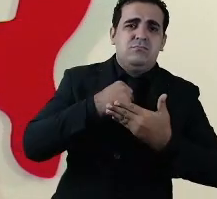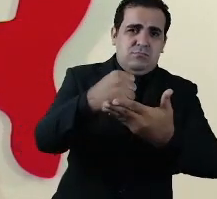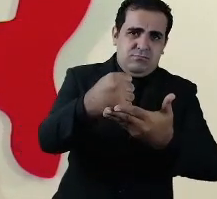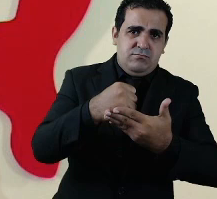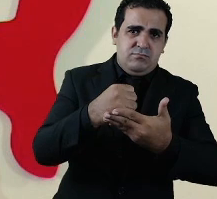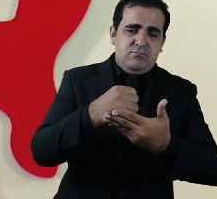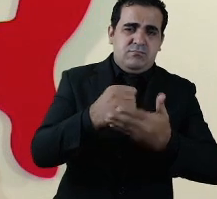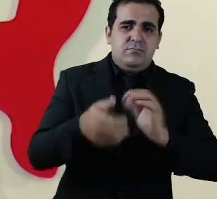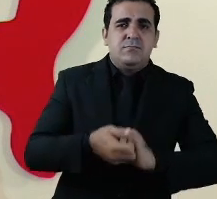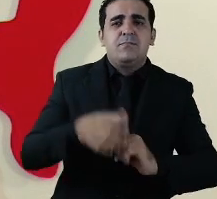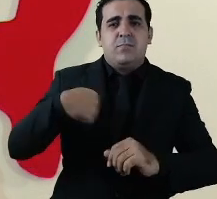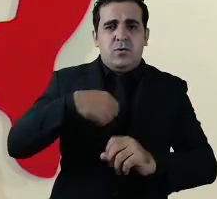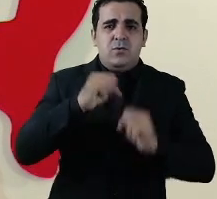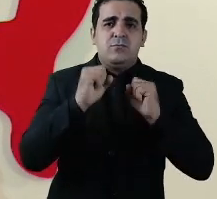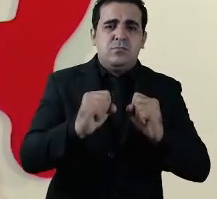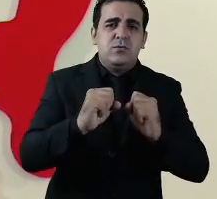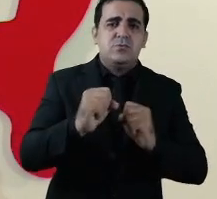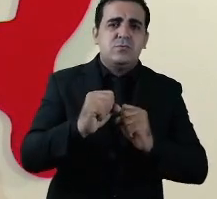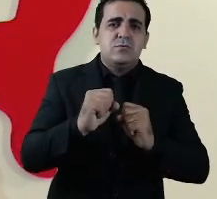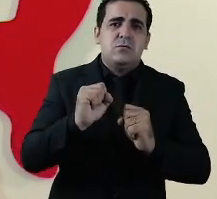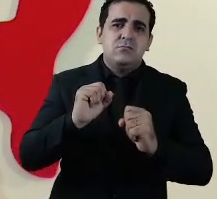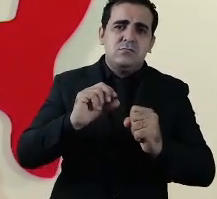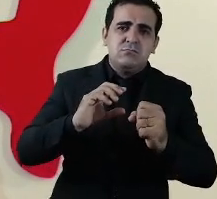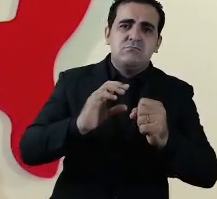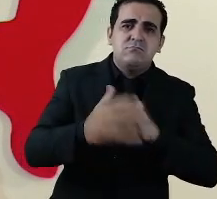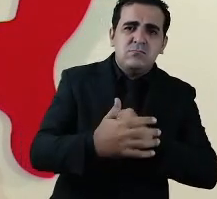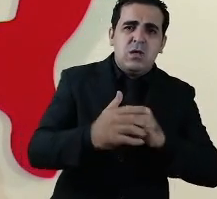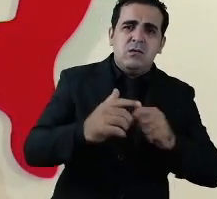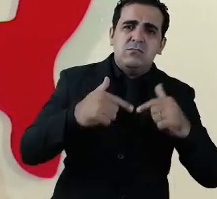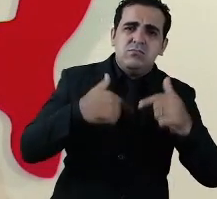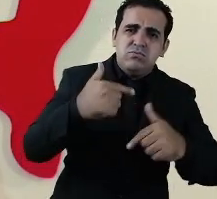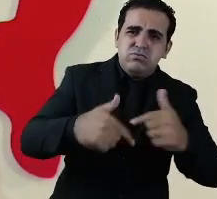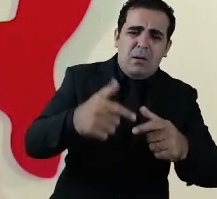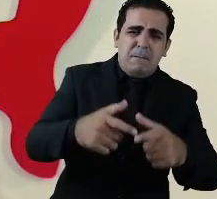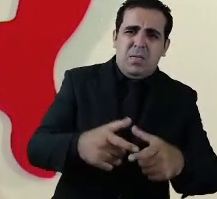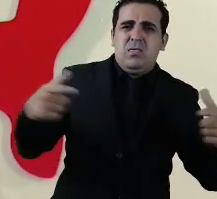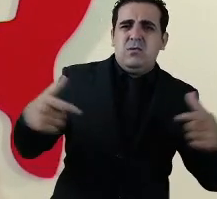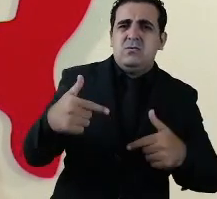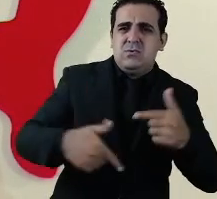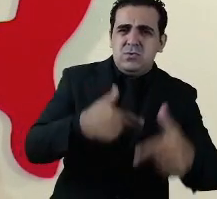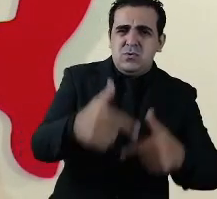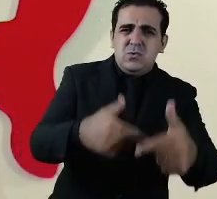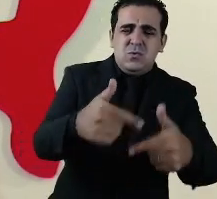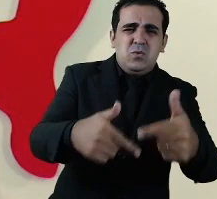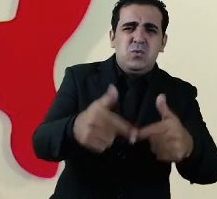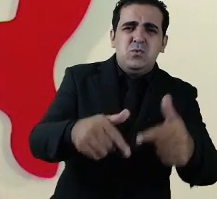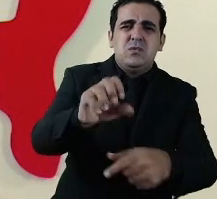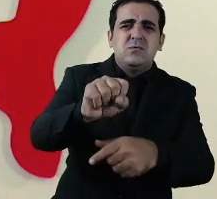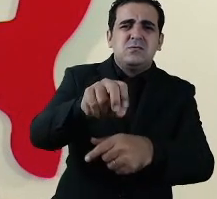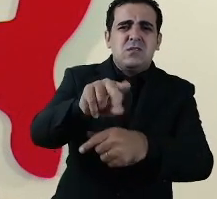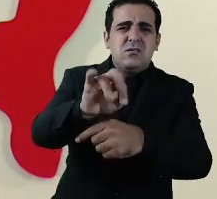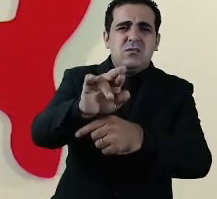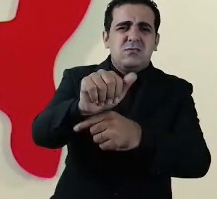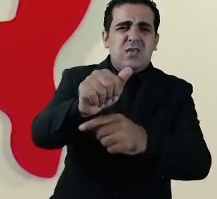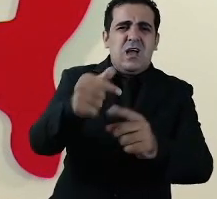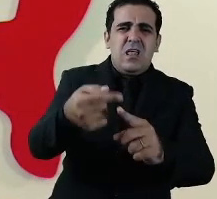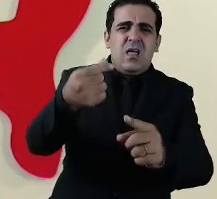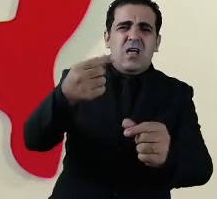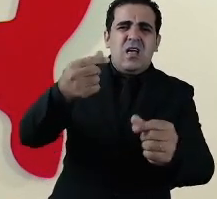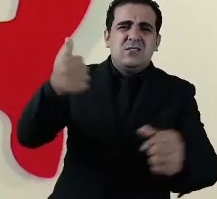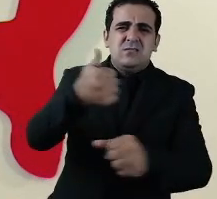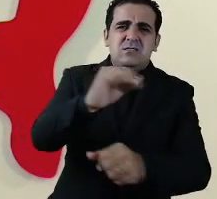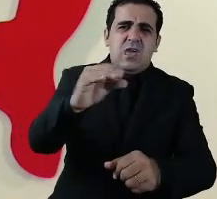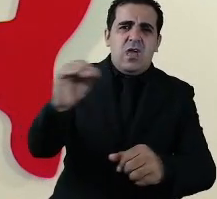a enfrentar a EFTA que é a maior luta sanitária dos últimos 100 anos